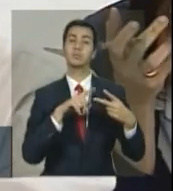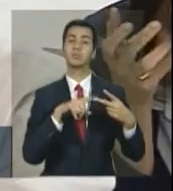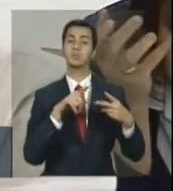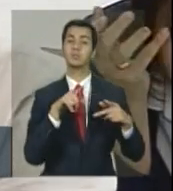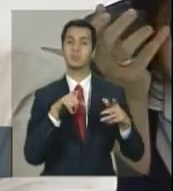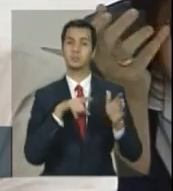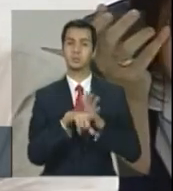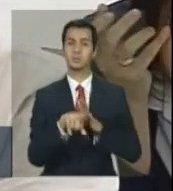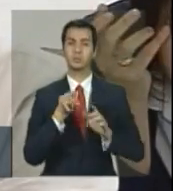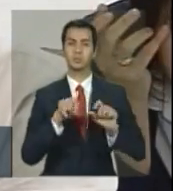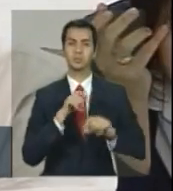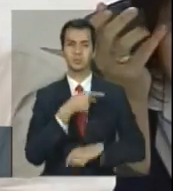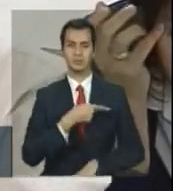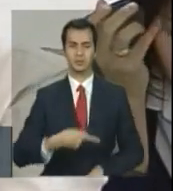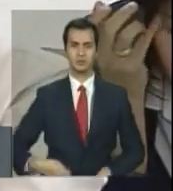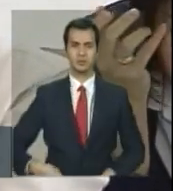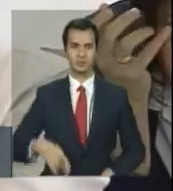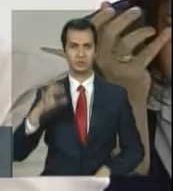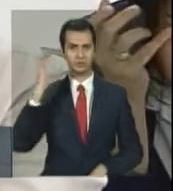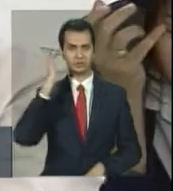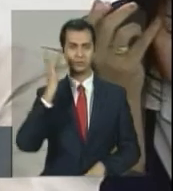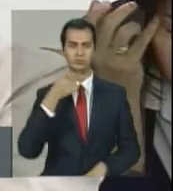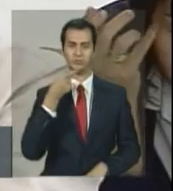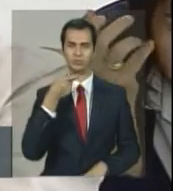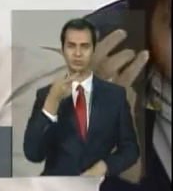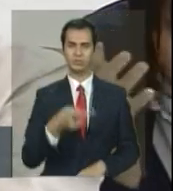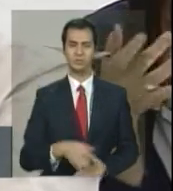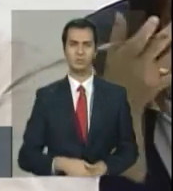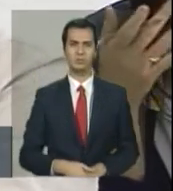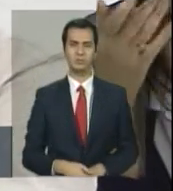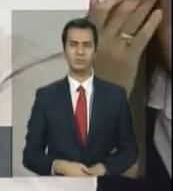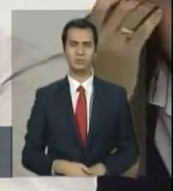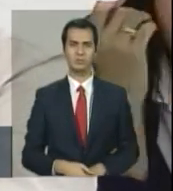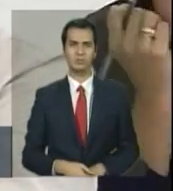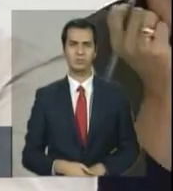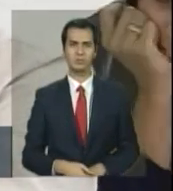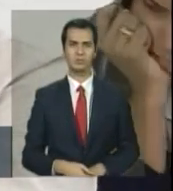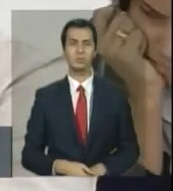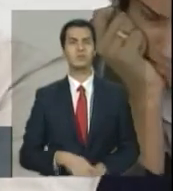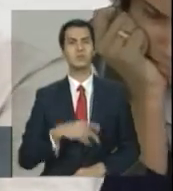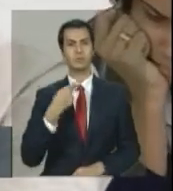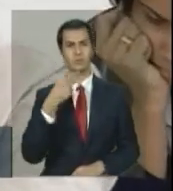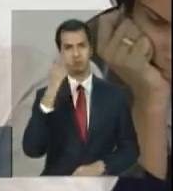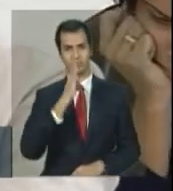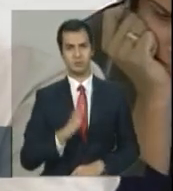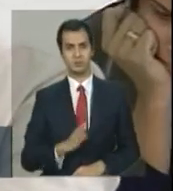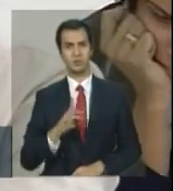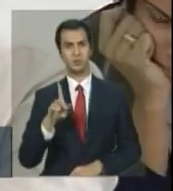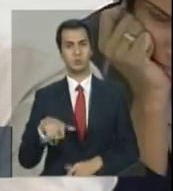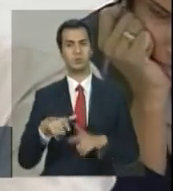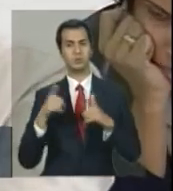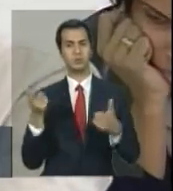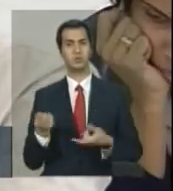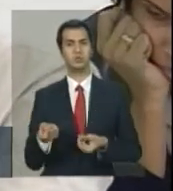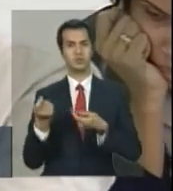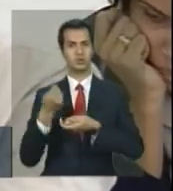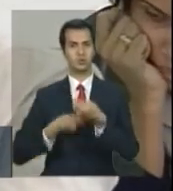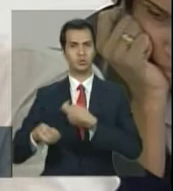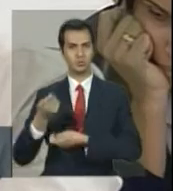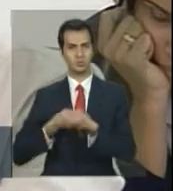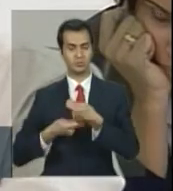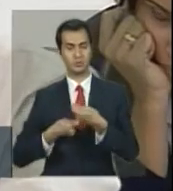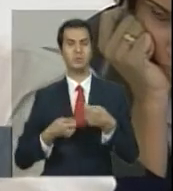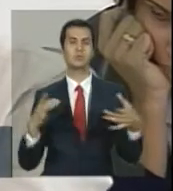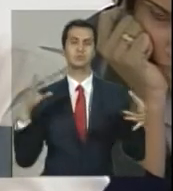presidente associou bastante o sucesso econômico do país à inclusão social, no discurso